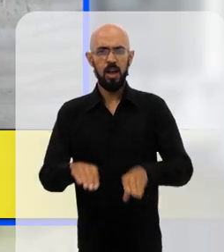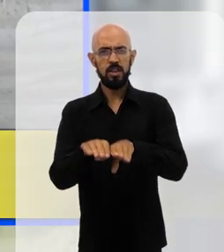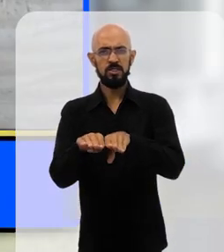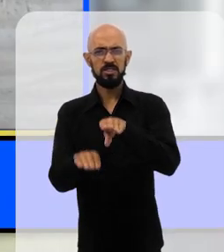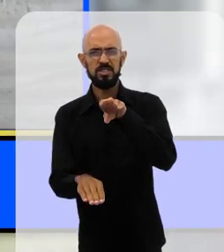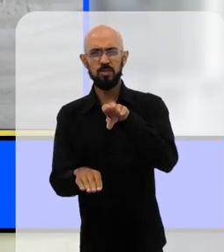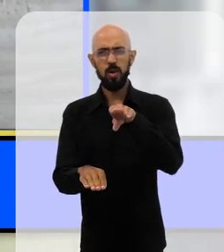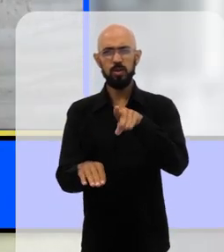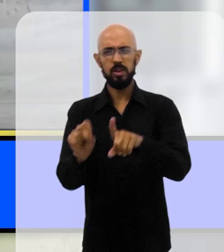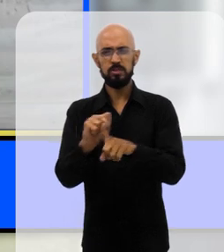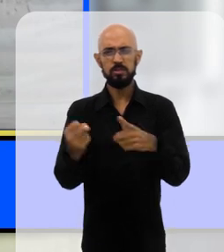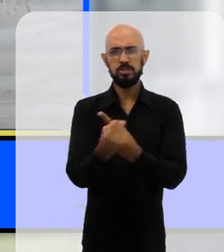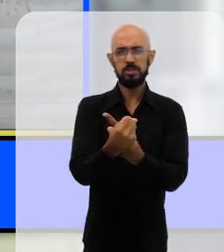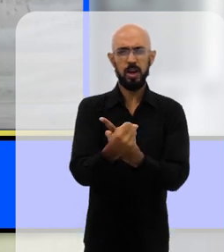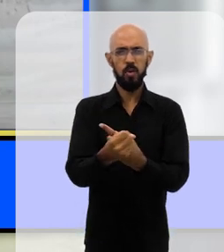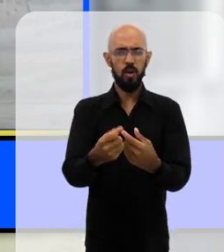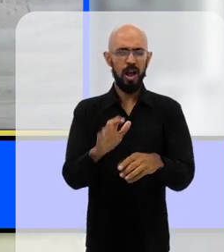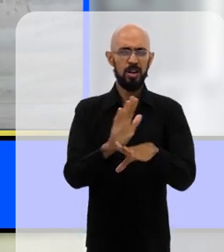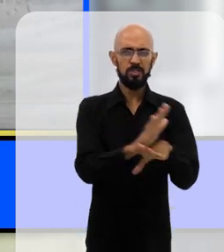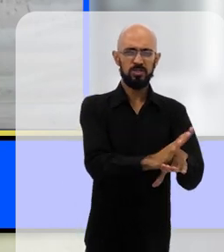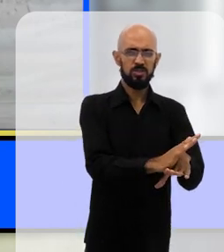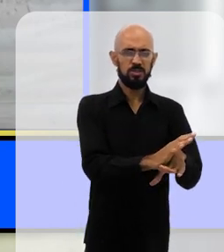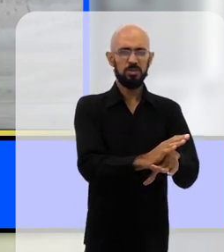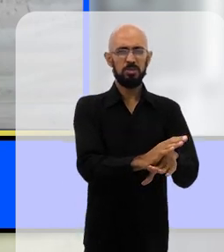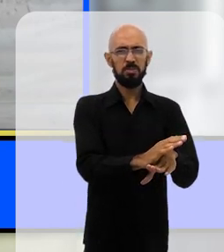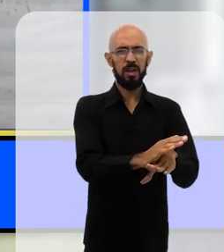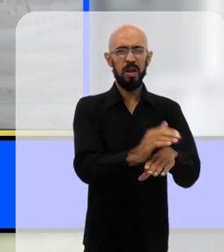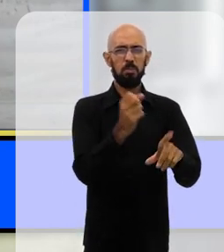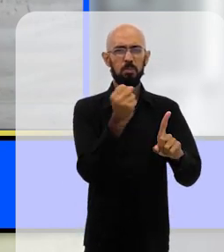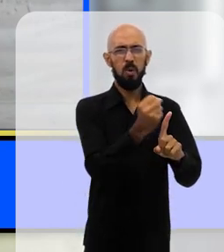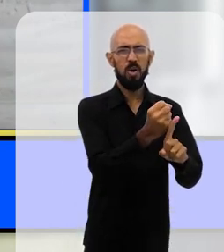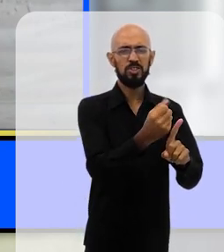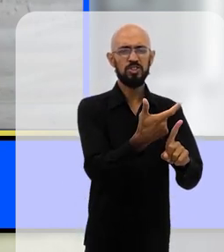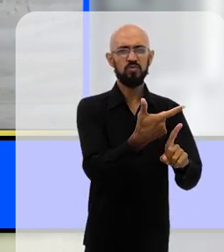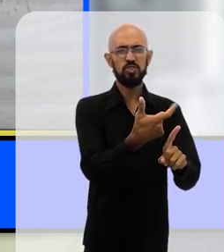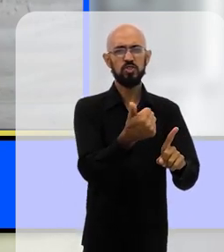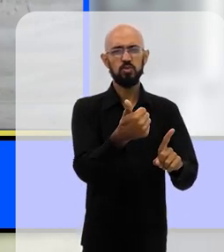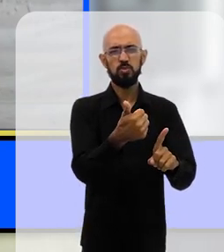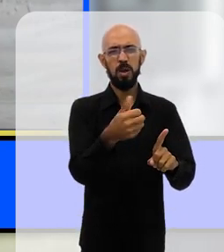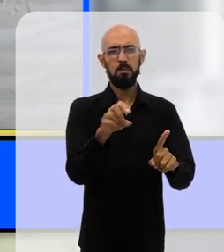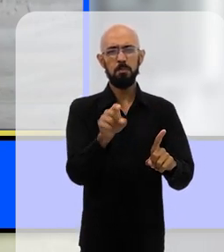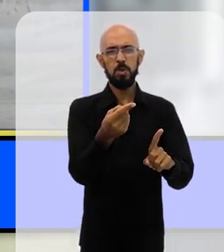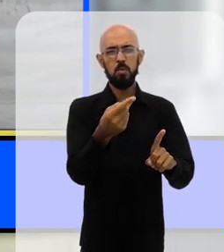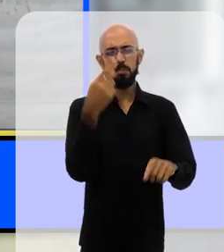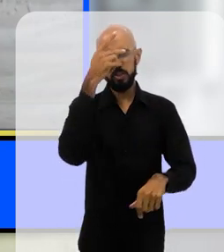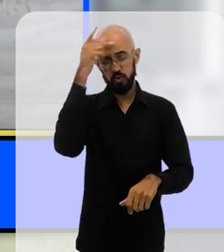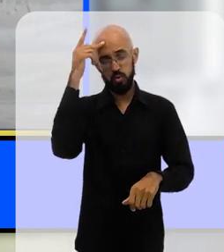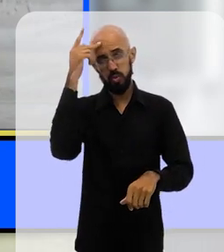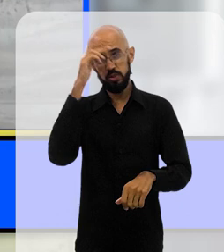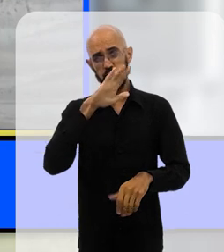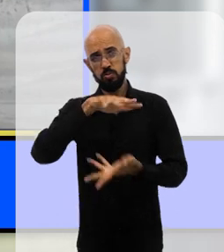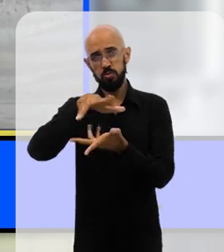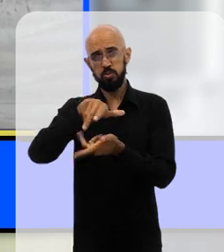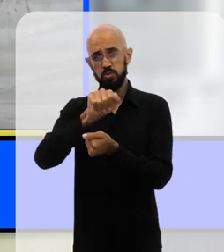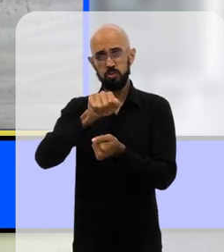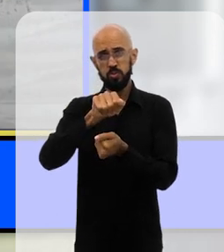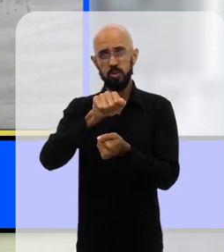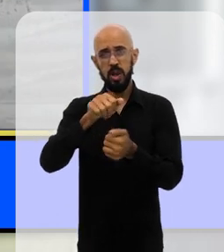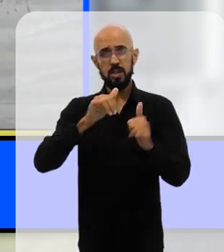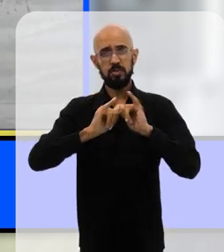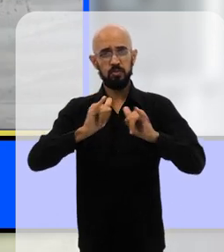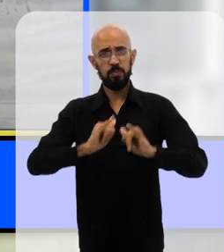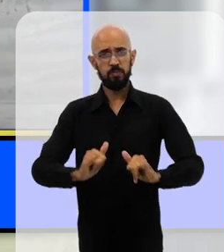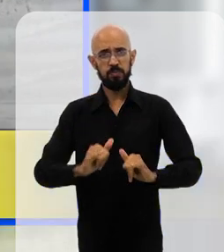A desigualdade está contribuindo para a morte de 21 mil pessoas por dia no mundo. Os dados estão no